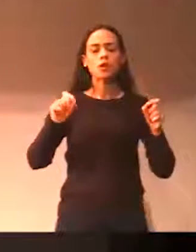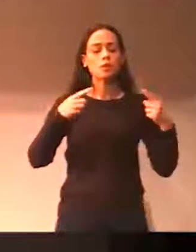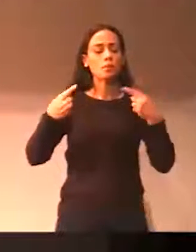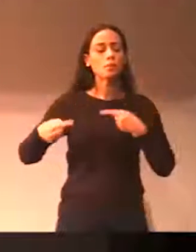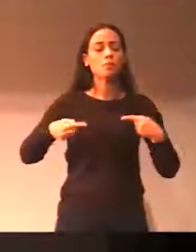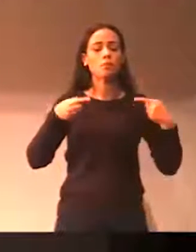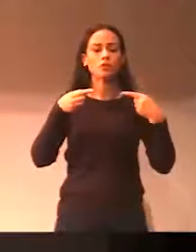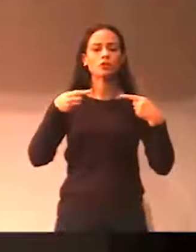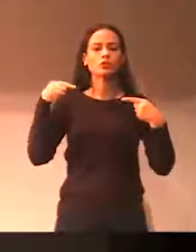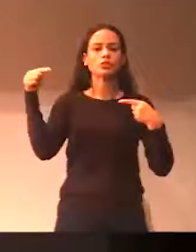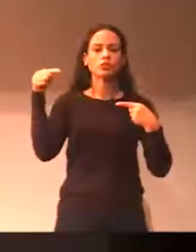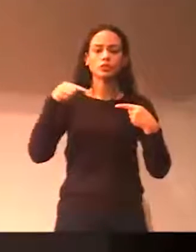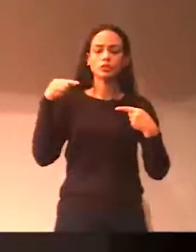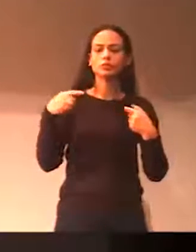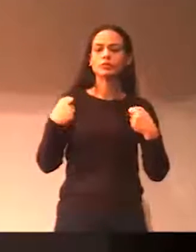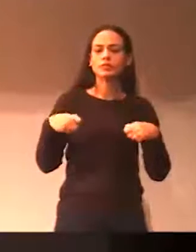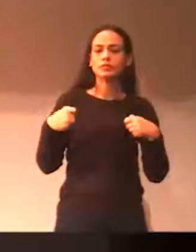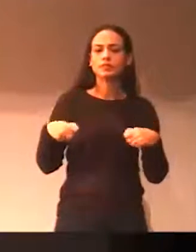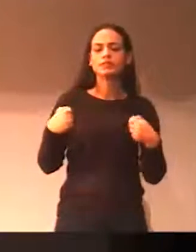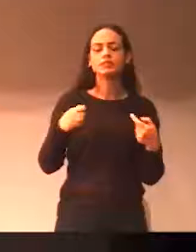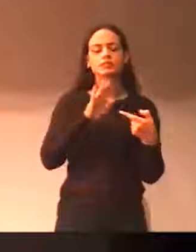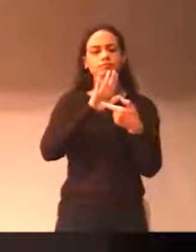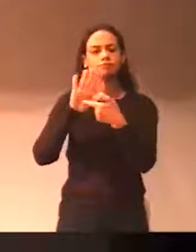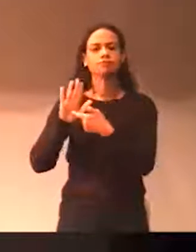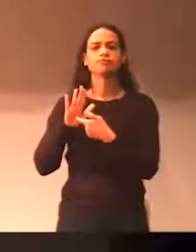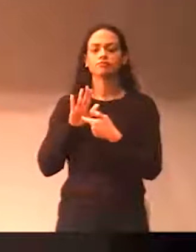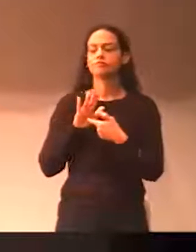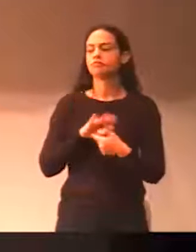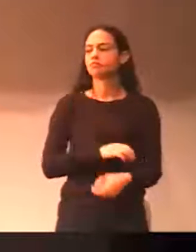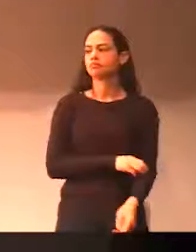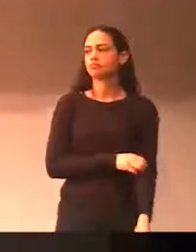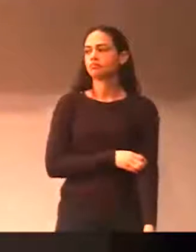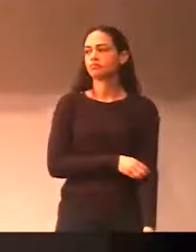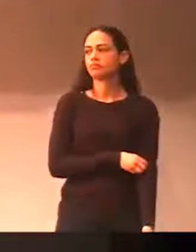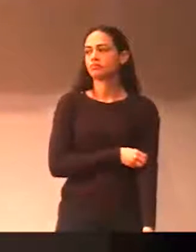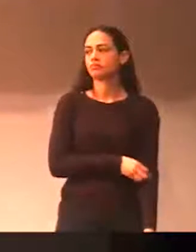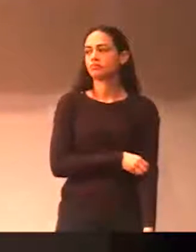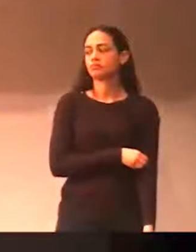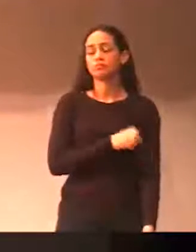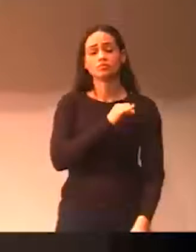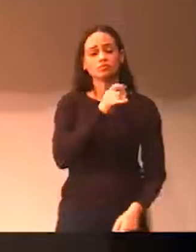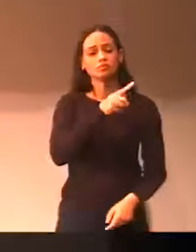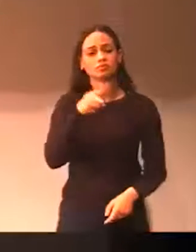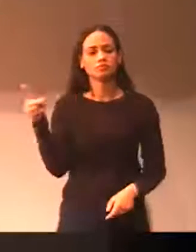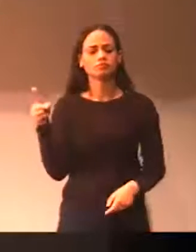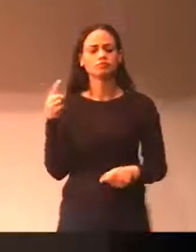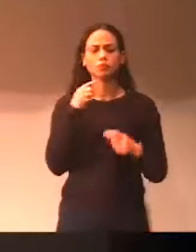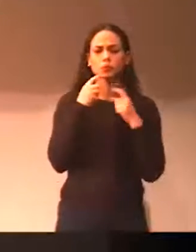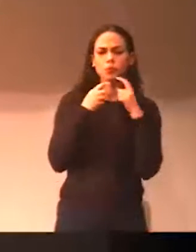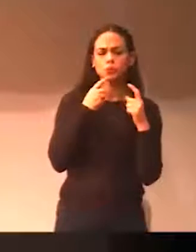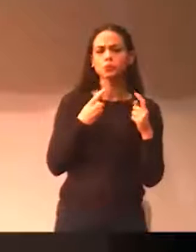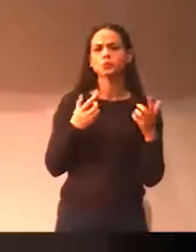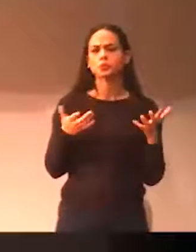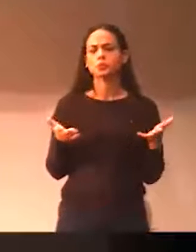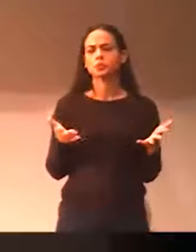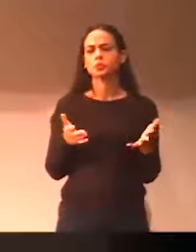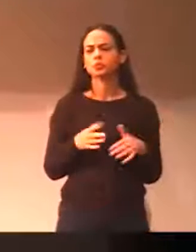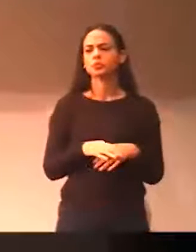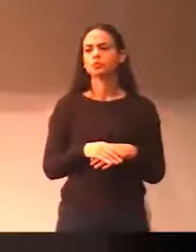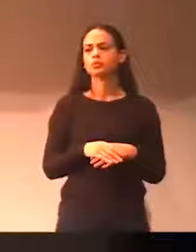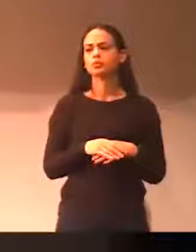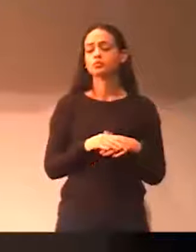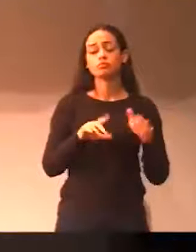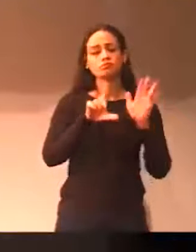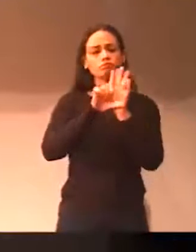ser resgatada. A política partidária é importante também. Afinal de contas, se alguém ainda tem dúvida, todas as leis, todas as